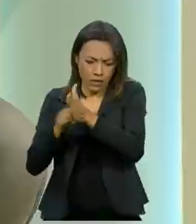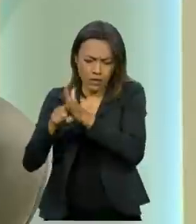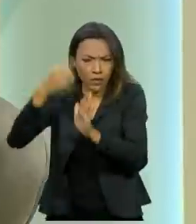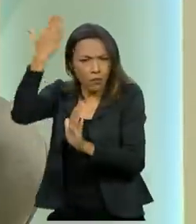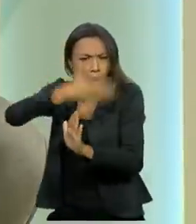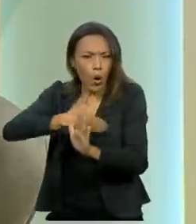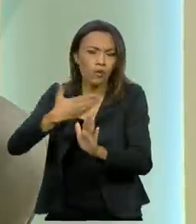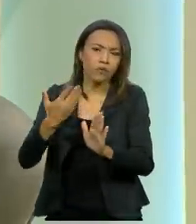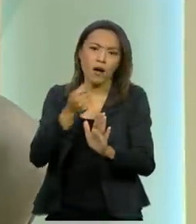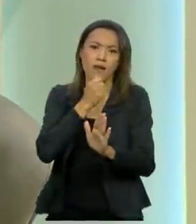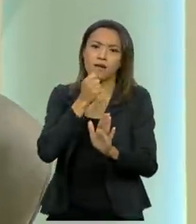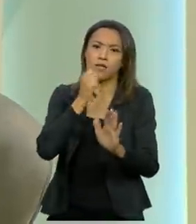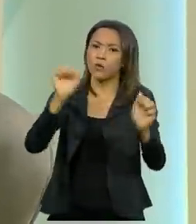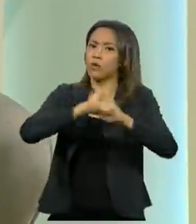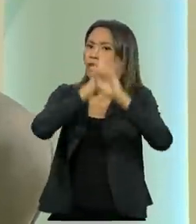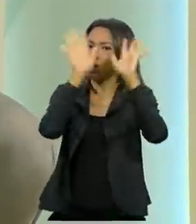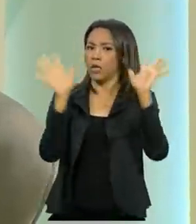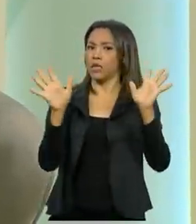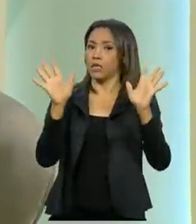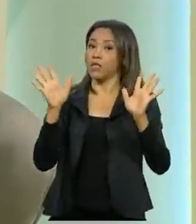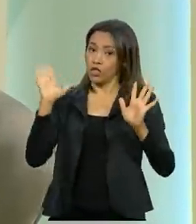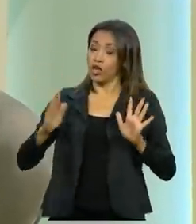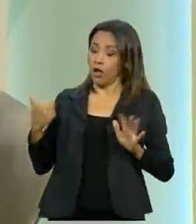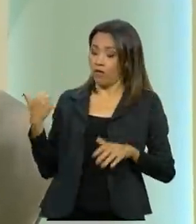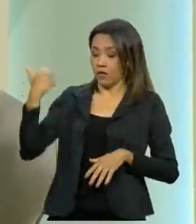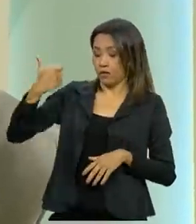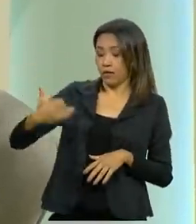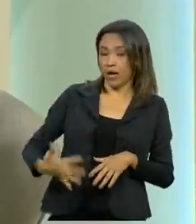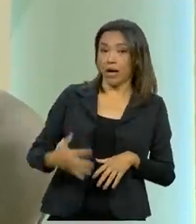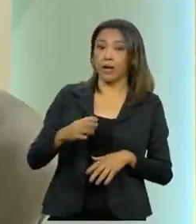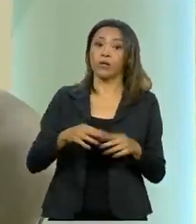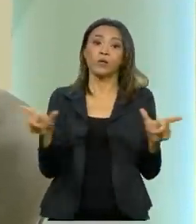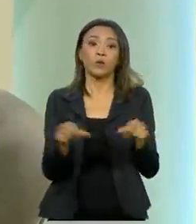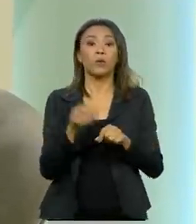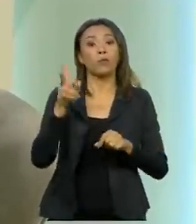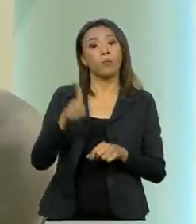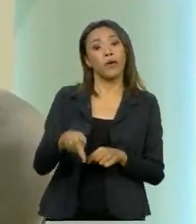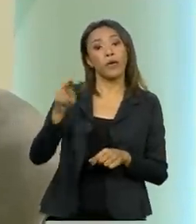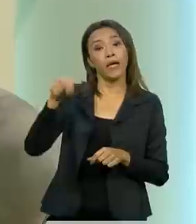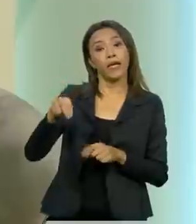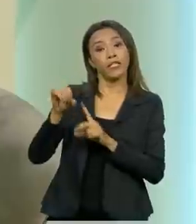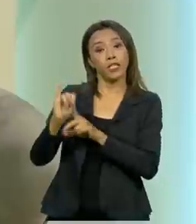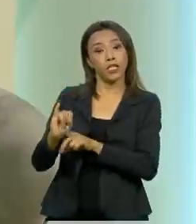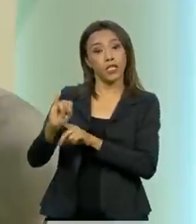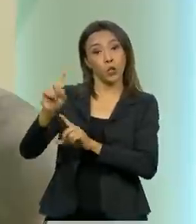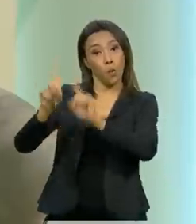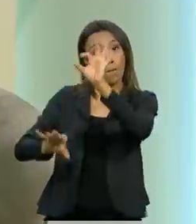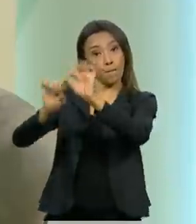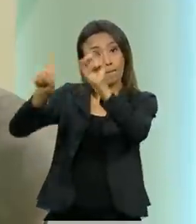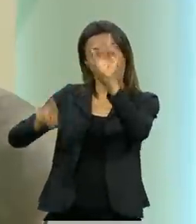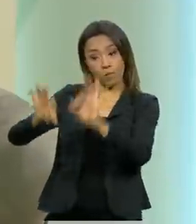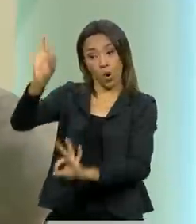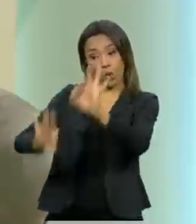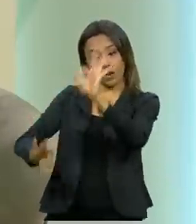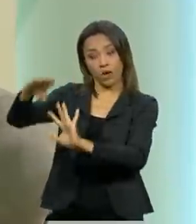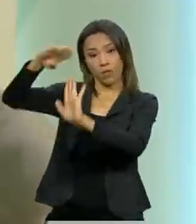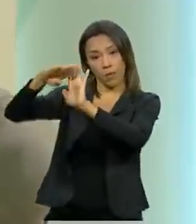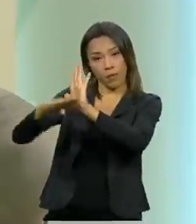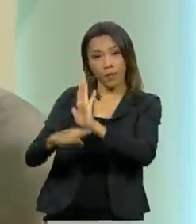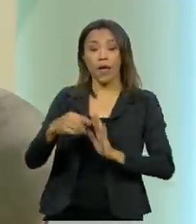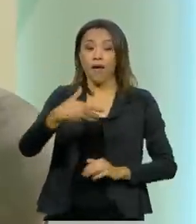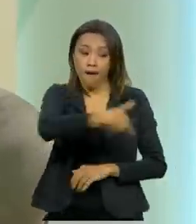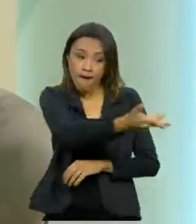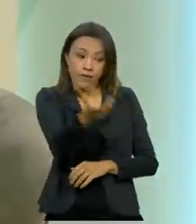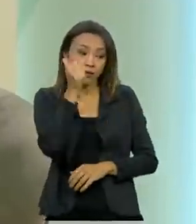motivos aqui que o professor Jorge Calil falou, a opção do PNI no primeiro momento foi, nessas gestantes que usaram a